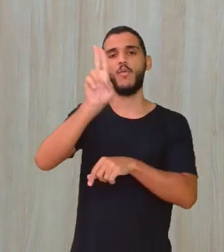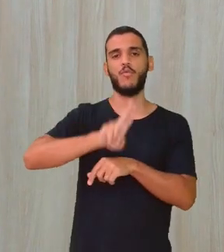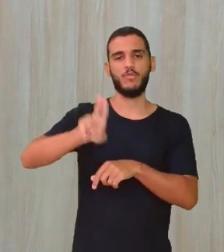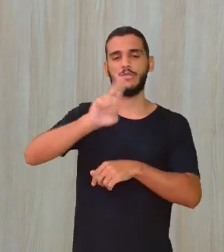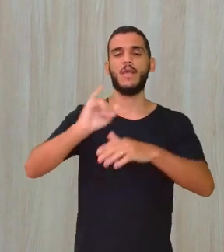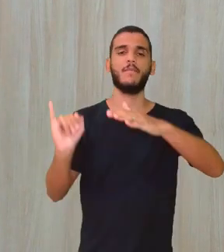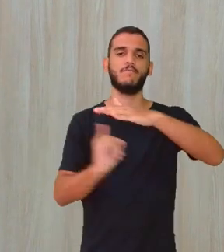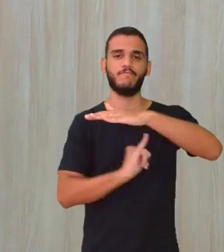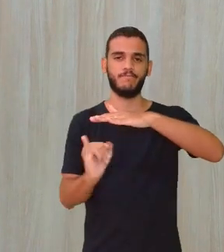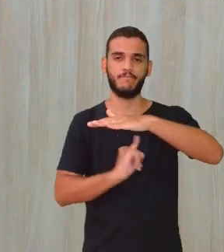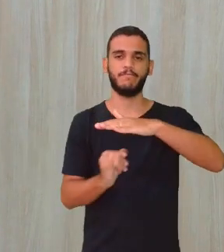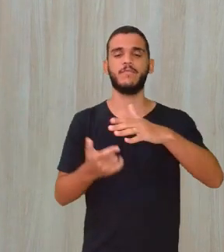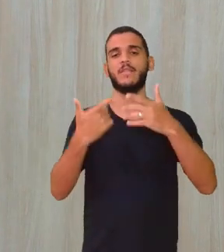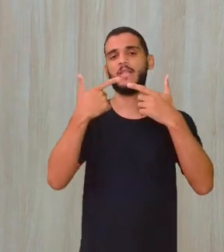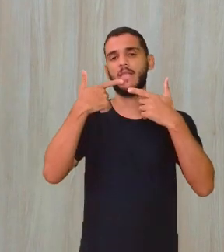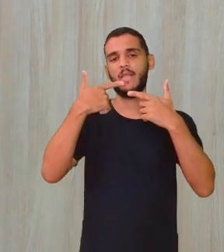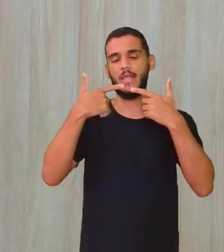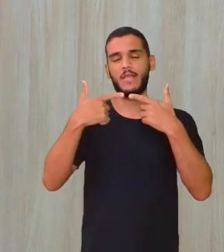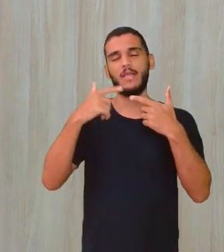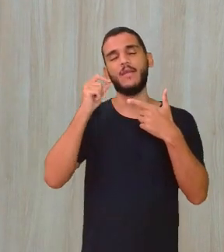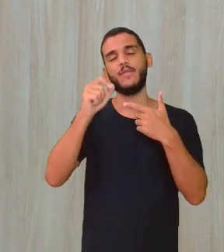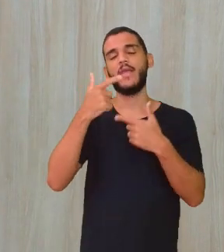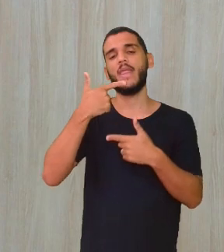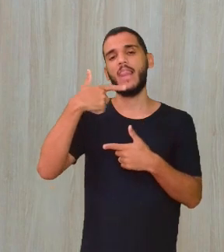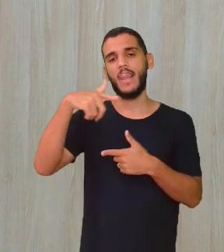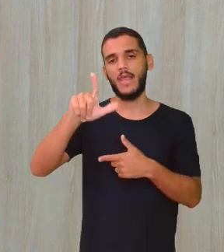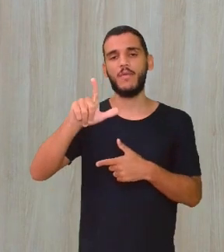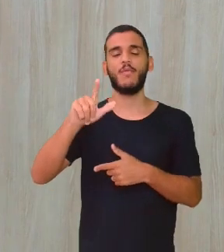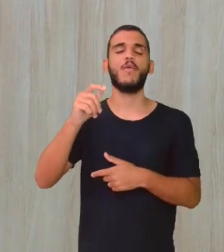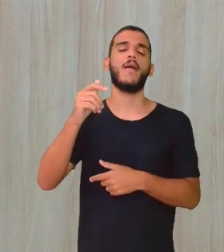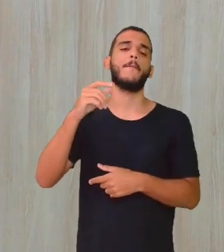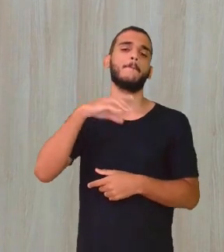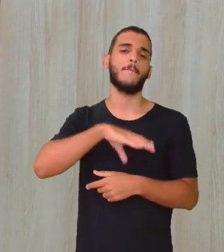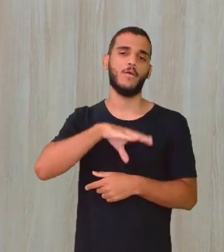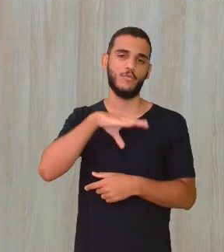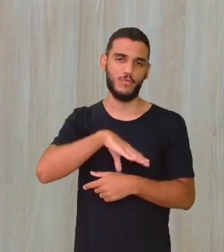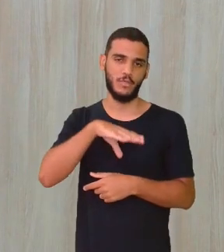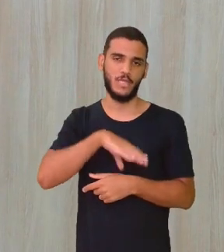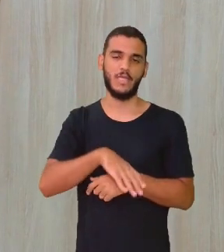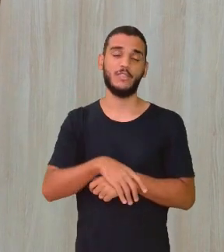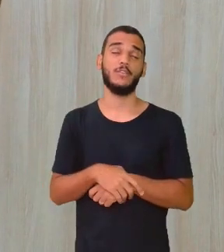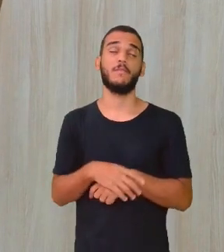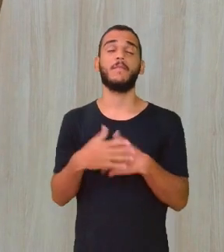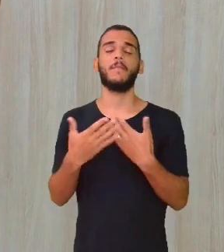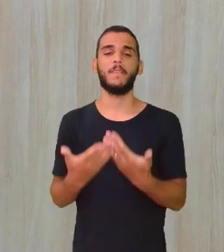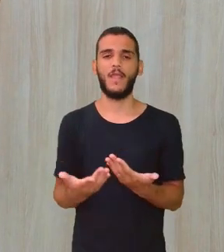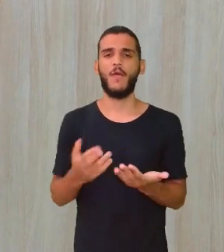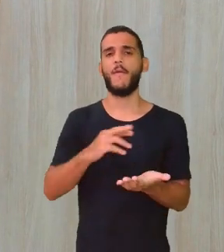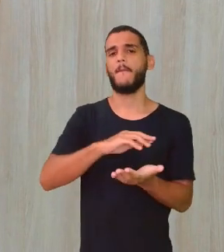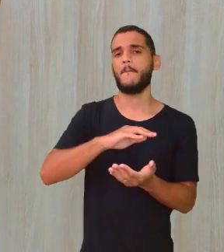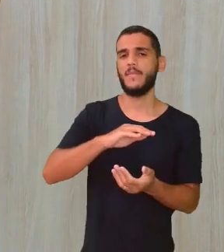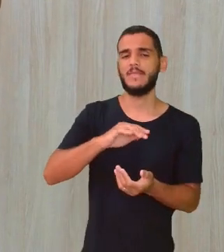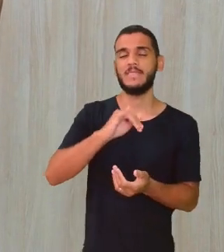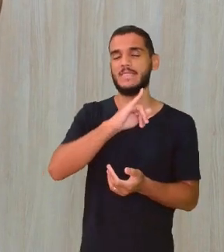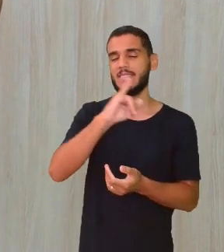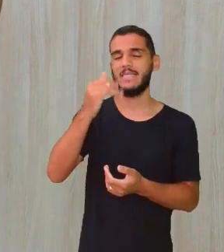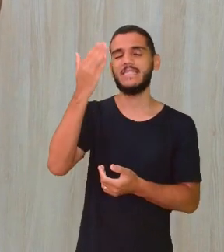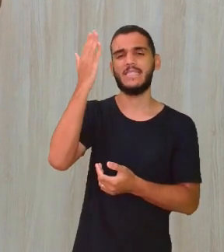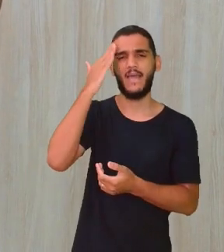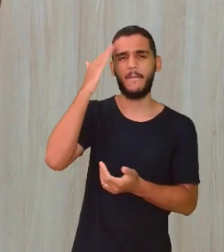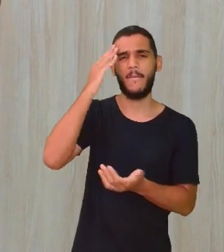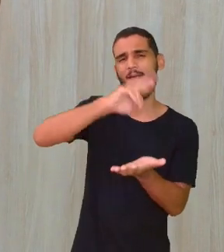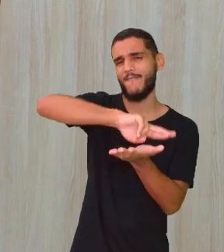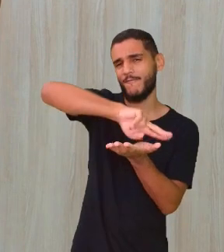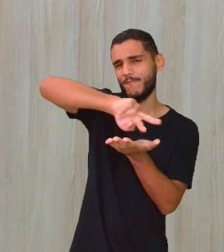informal da língua, e aí por isso que eu digo, gente, conhecimento é poder. Quanto mais variedades vocês dominarem,